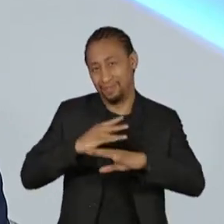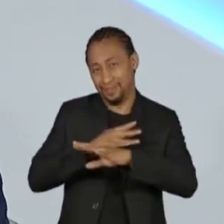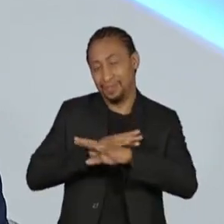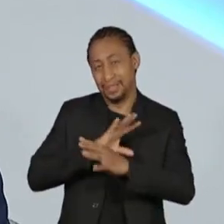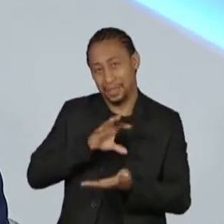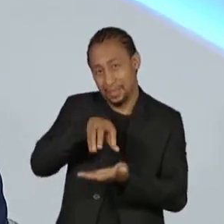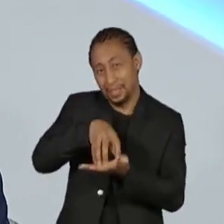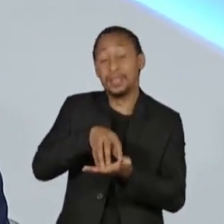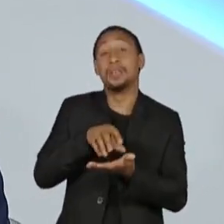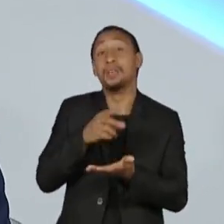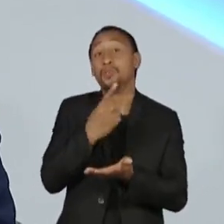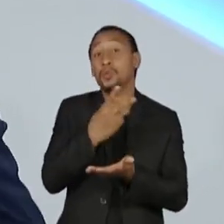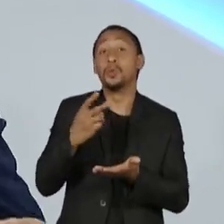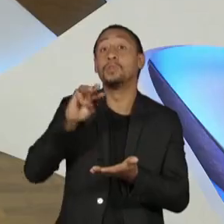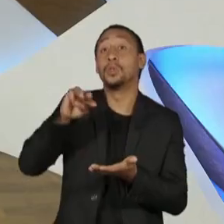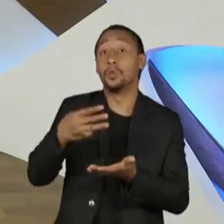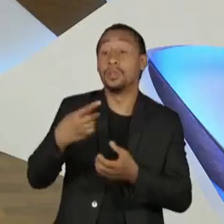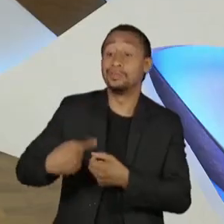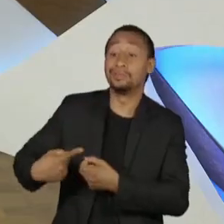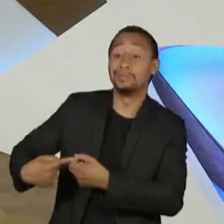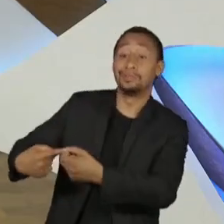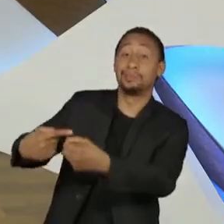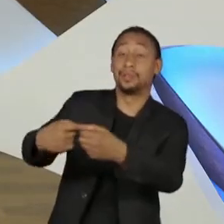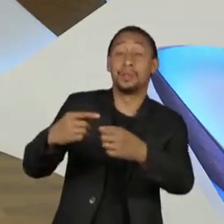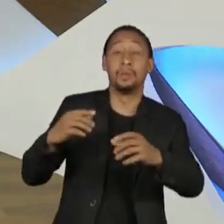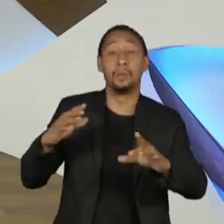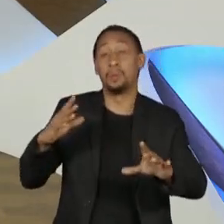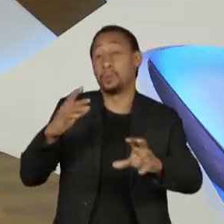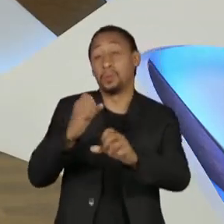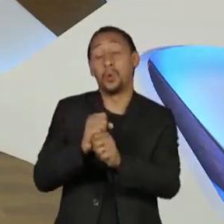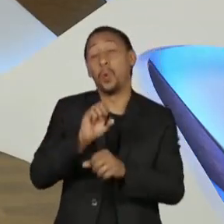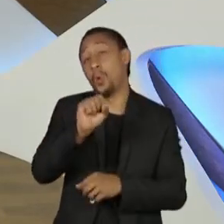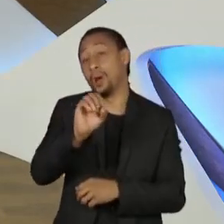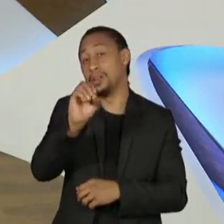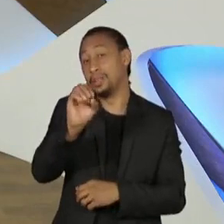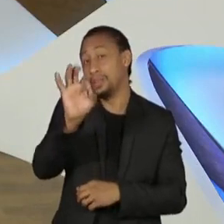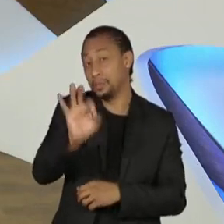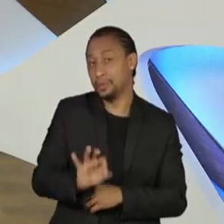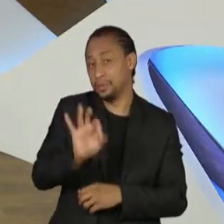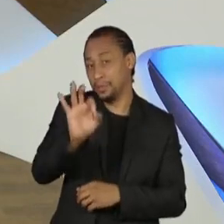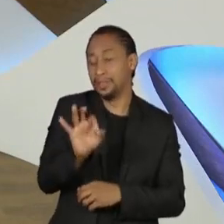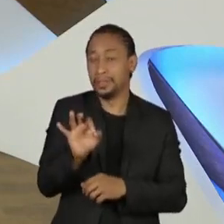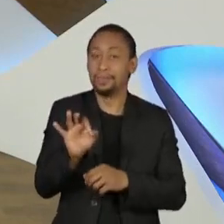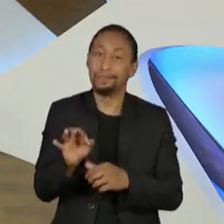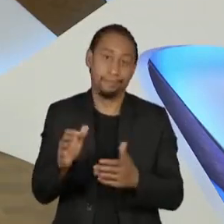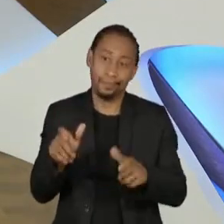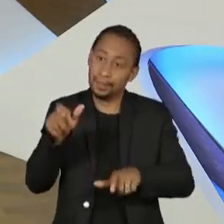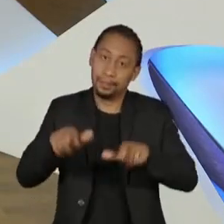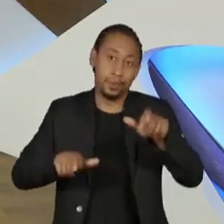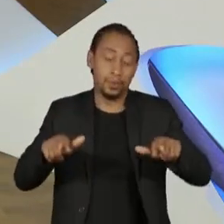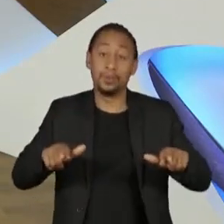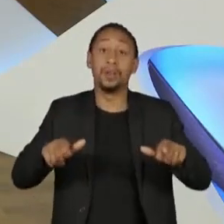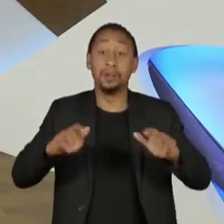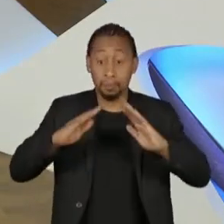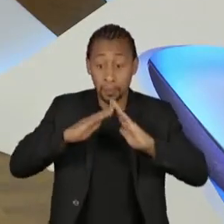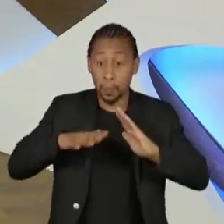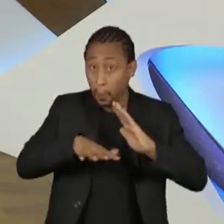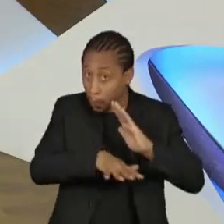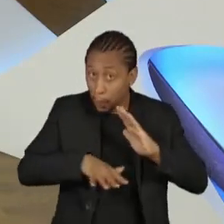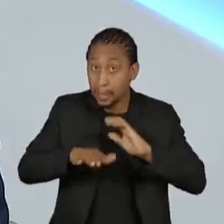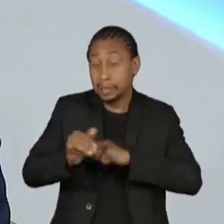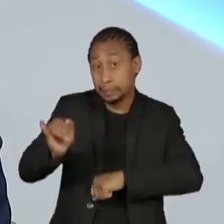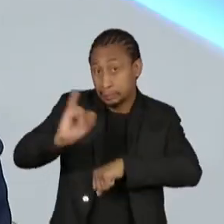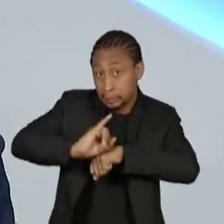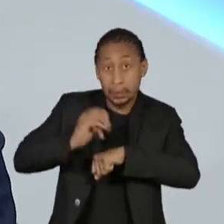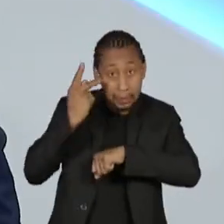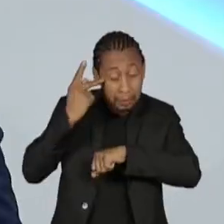milhões nas outras regiões metropolitanas. Se a gente somar, praticamente 80% da população está vivendo aqui na macro-metrópole, incluindo a Baixada